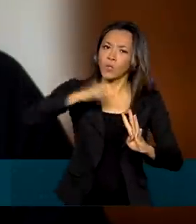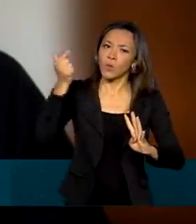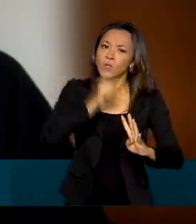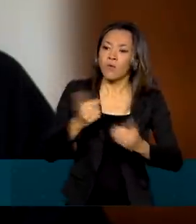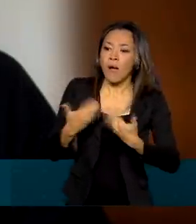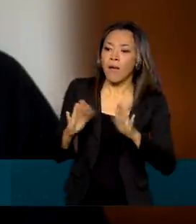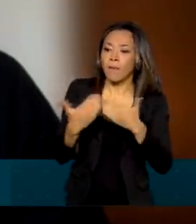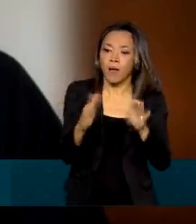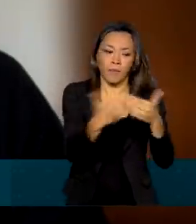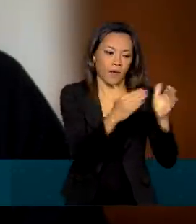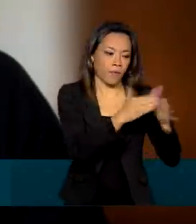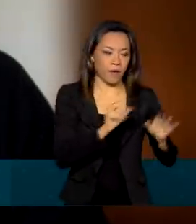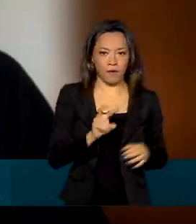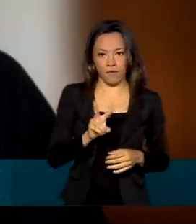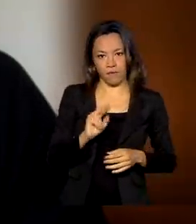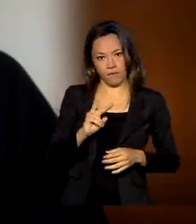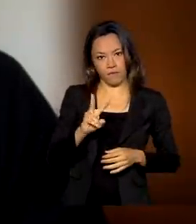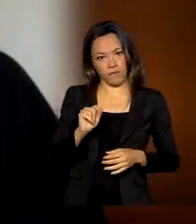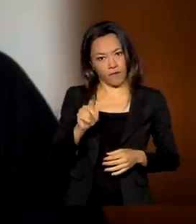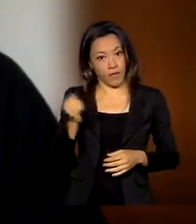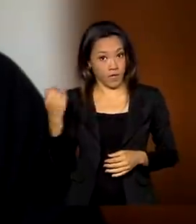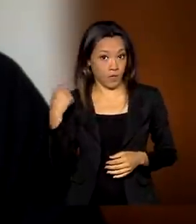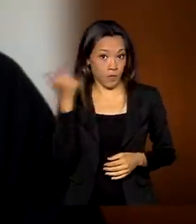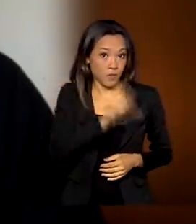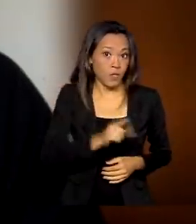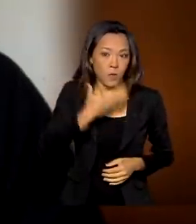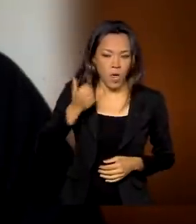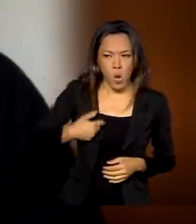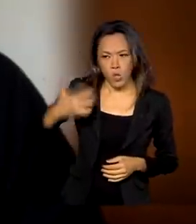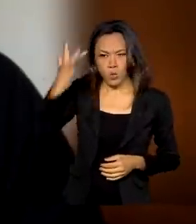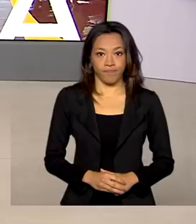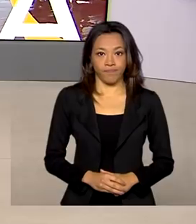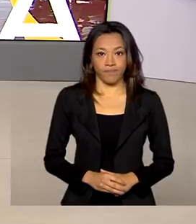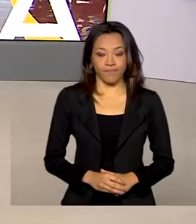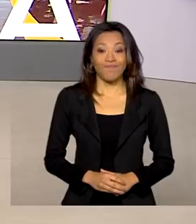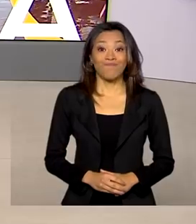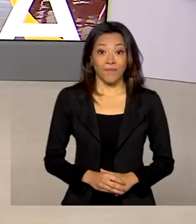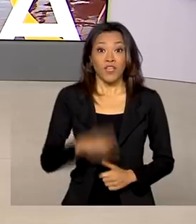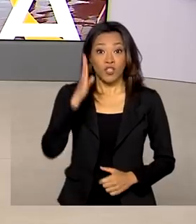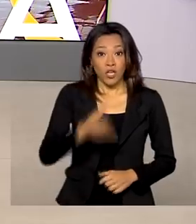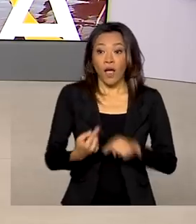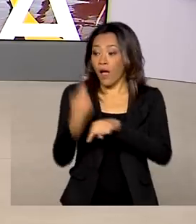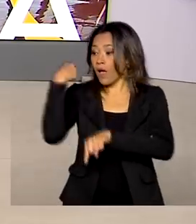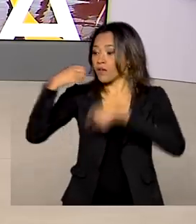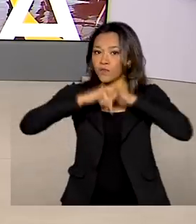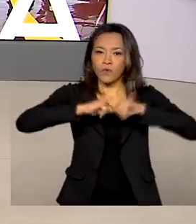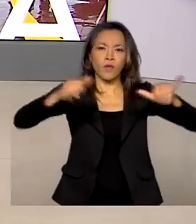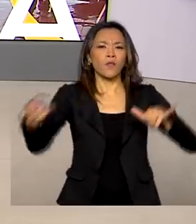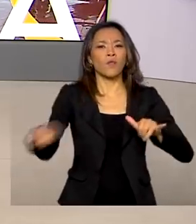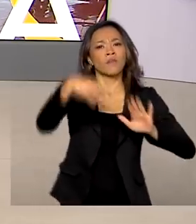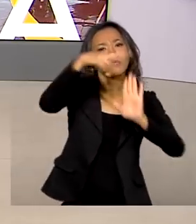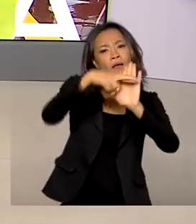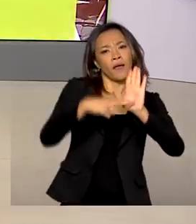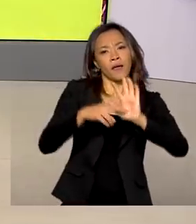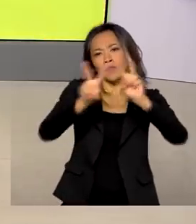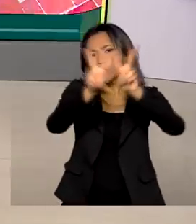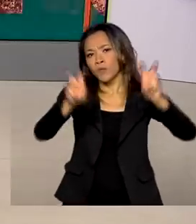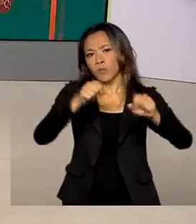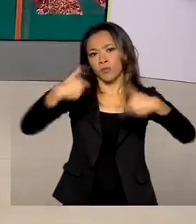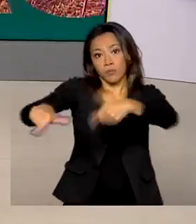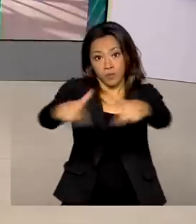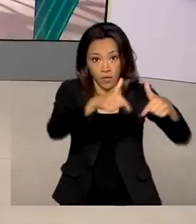abertura de vagas e a gente consiga encontrar os melhores talentos para os nossos times. Foram lançadas novas medidas trabalhistas para o